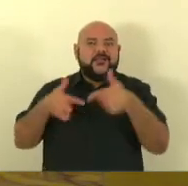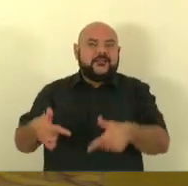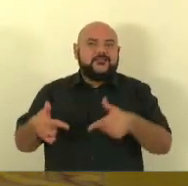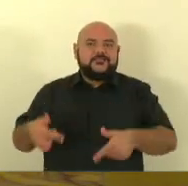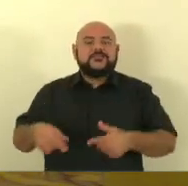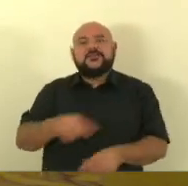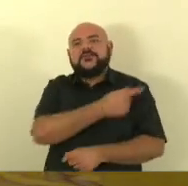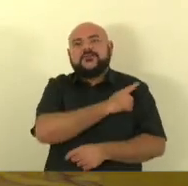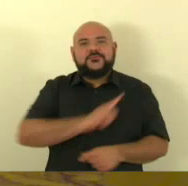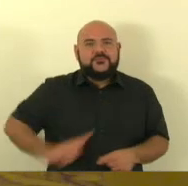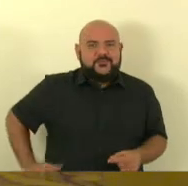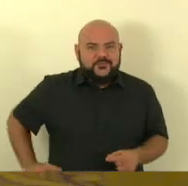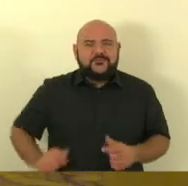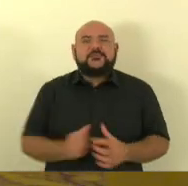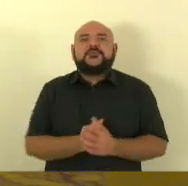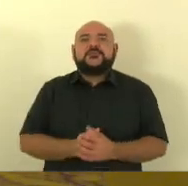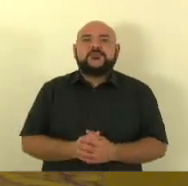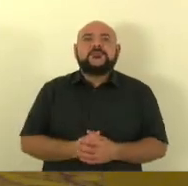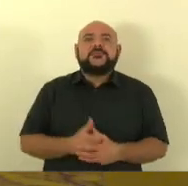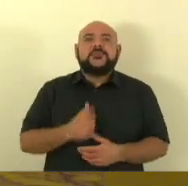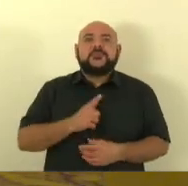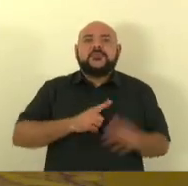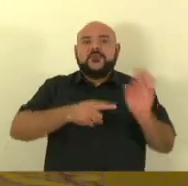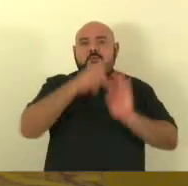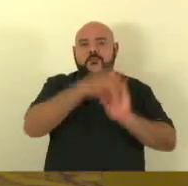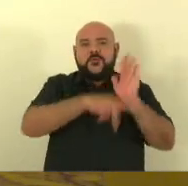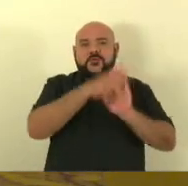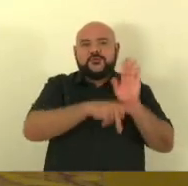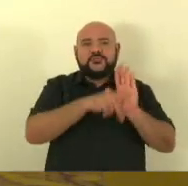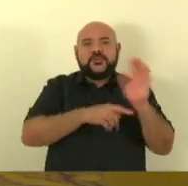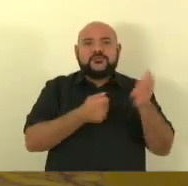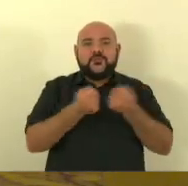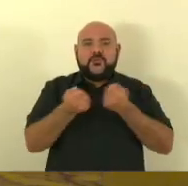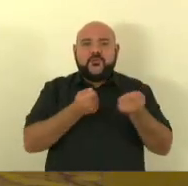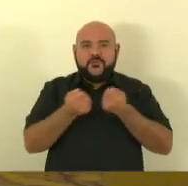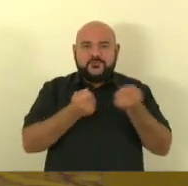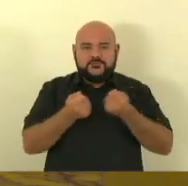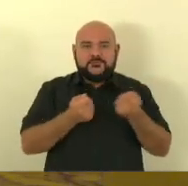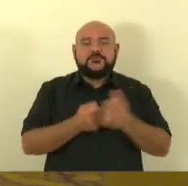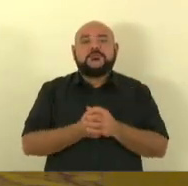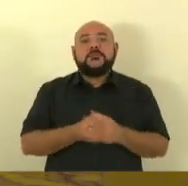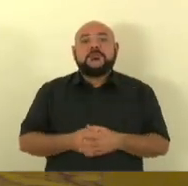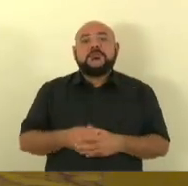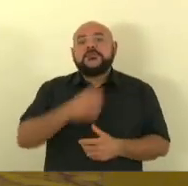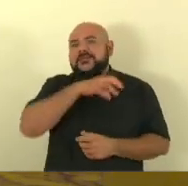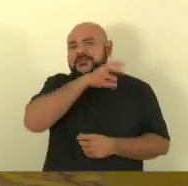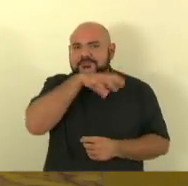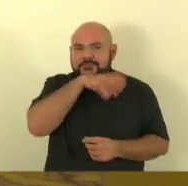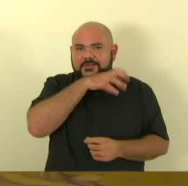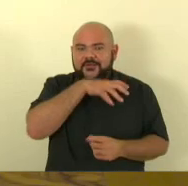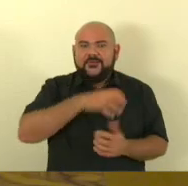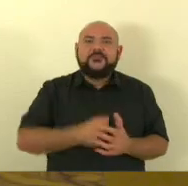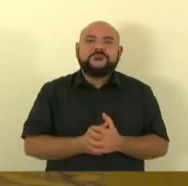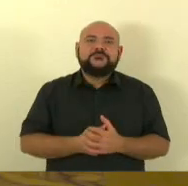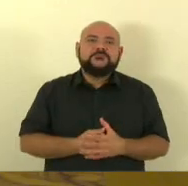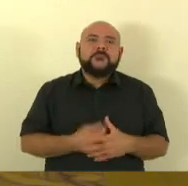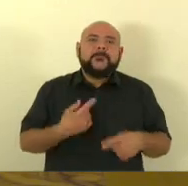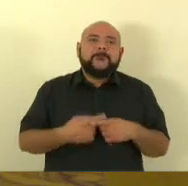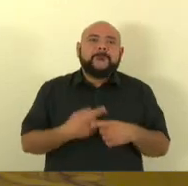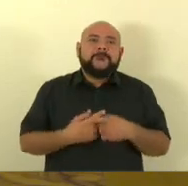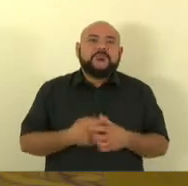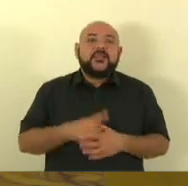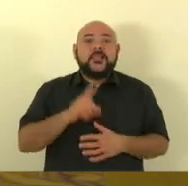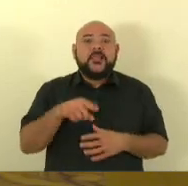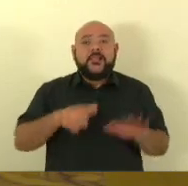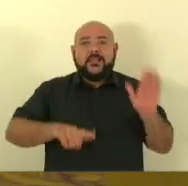programa que está sendo implantado nesse estado de controle e bem-estar animal que é fruto de uma lei nossa